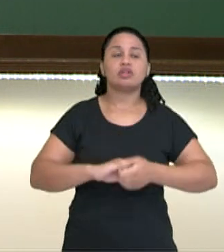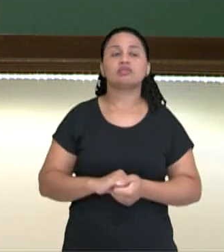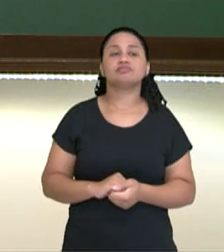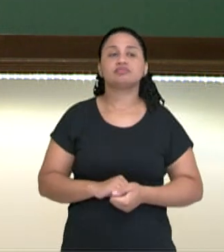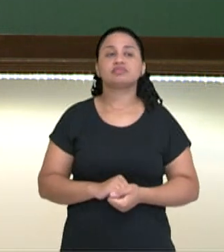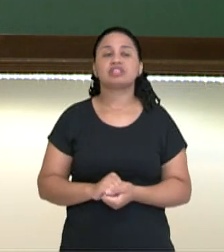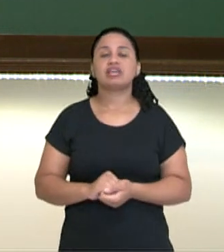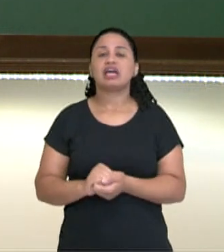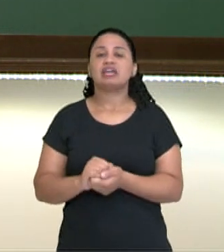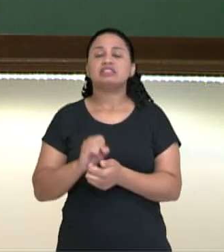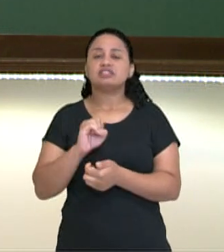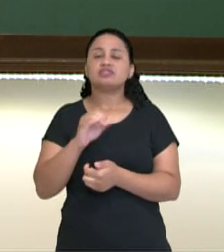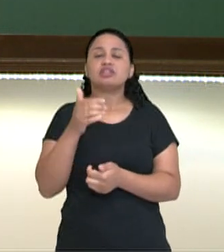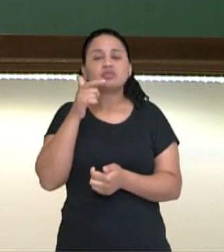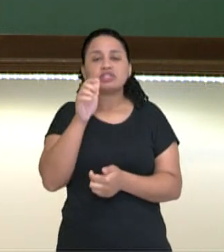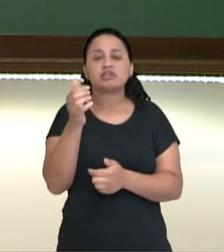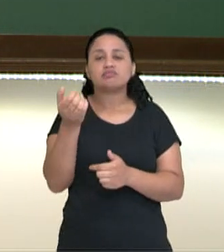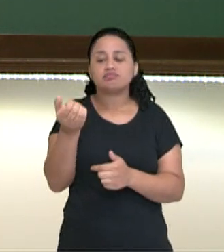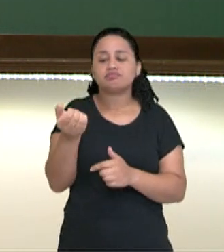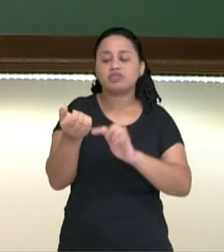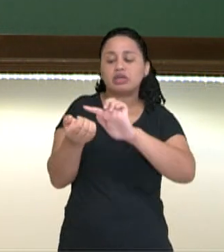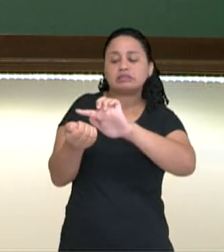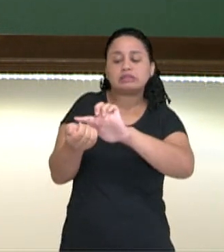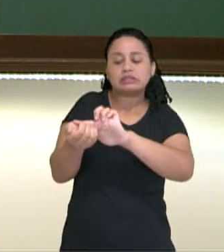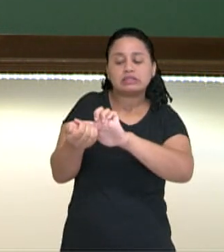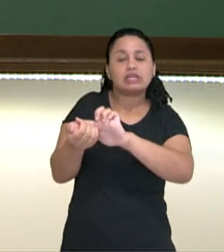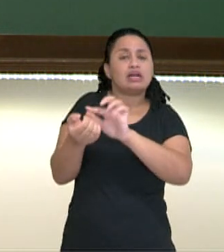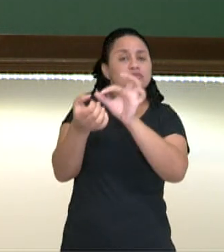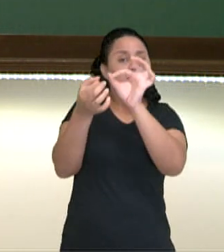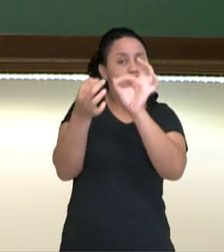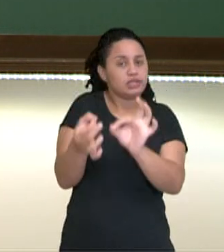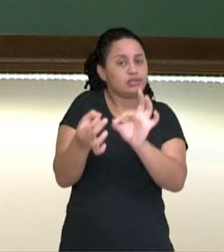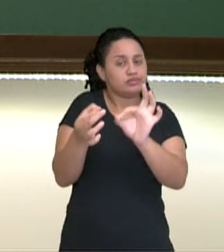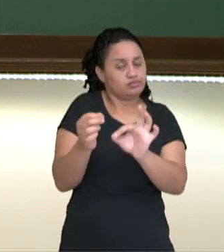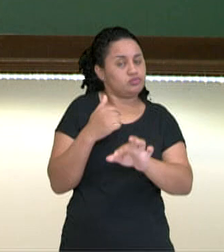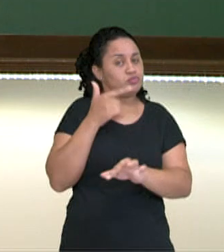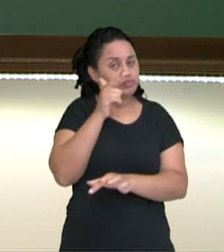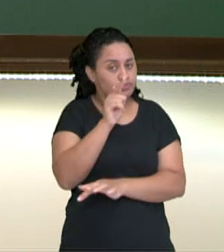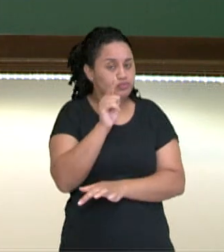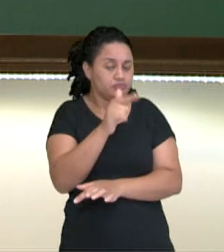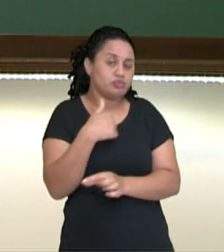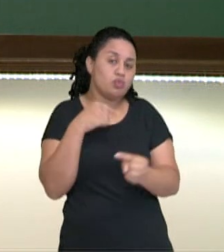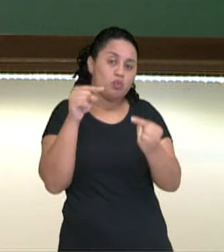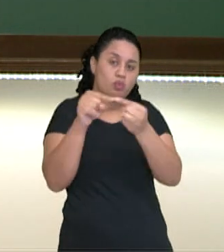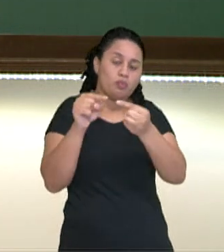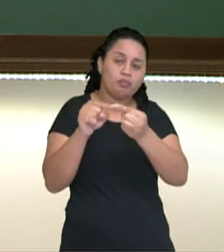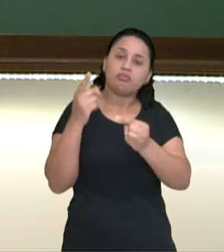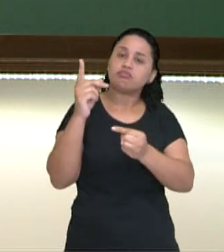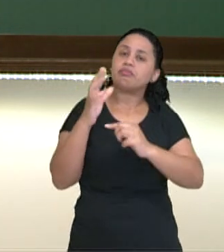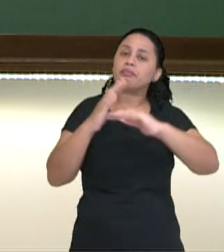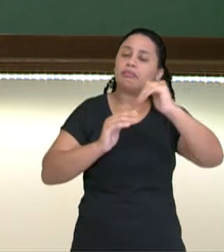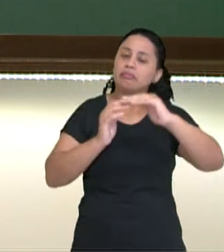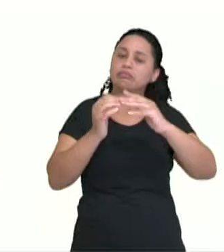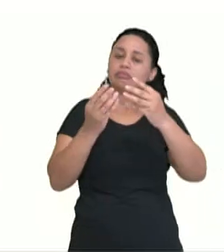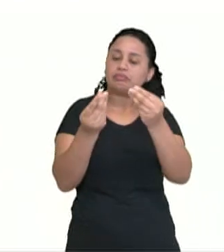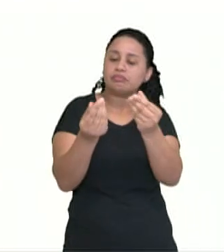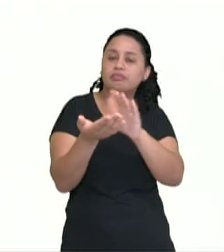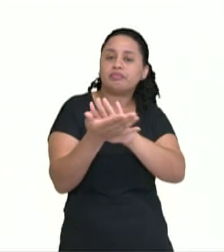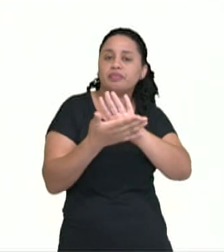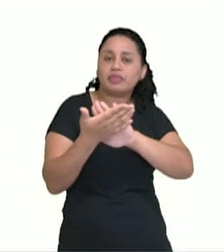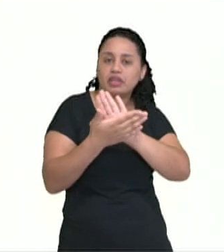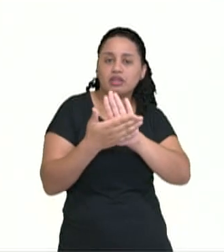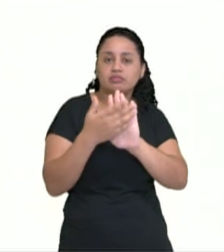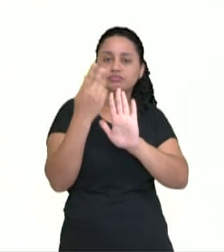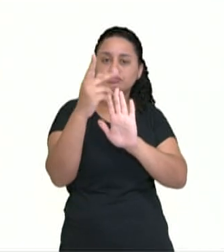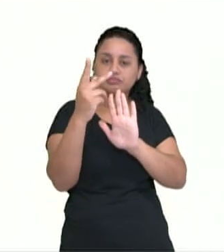é quando você mede lá o dedo e dá certinho. Você abraça lá, a empunhadura aperta e o dedo está certinho,